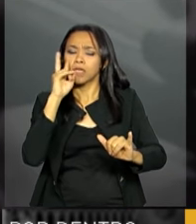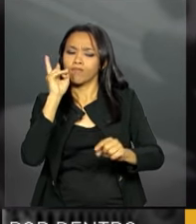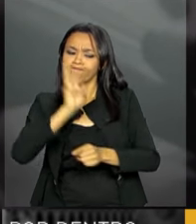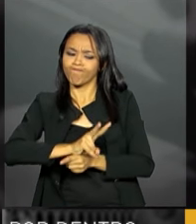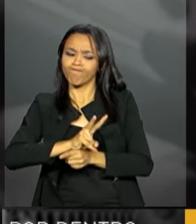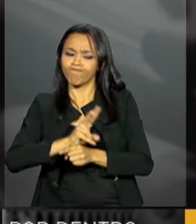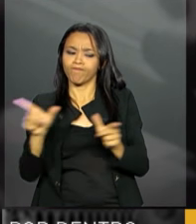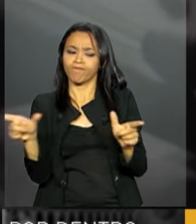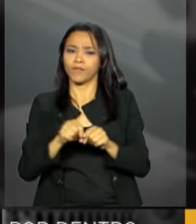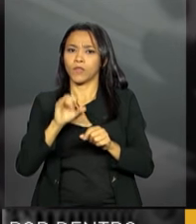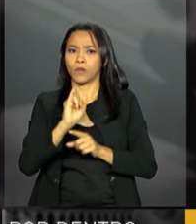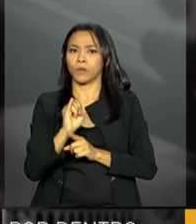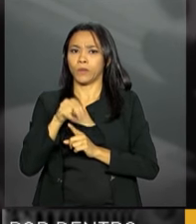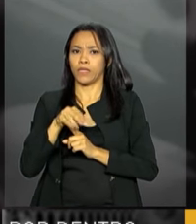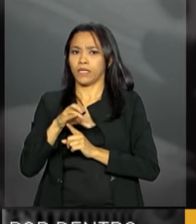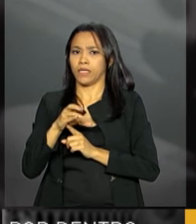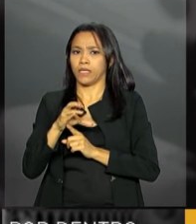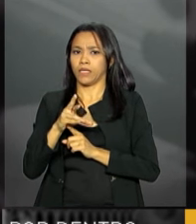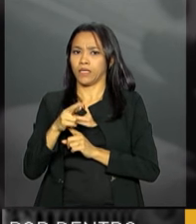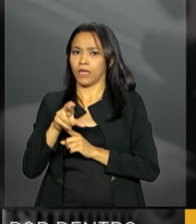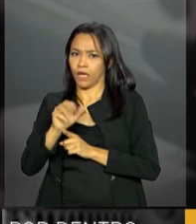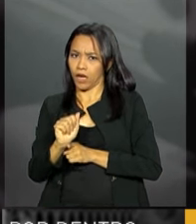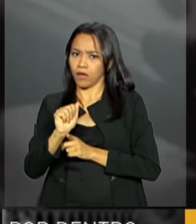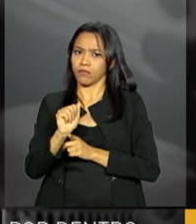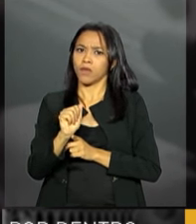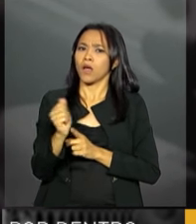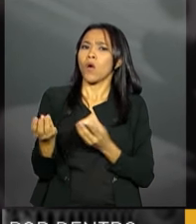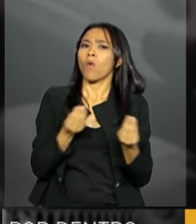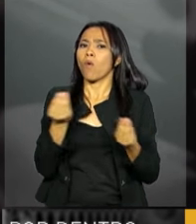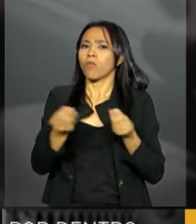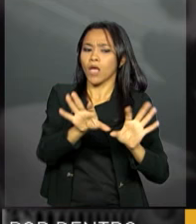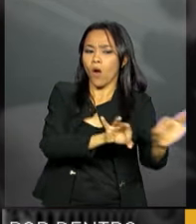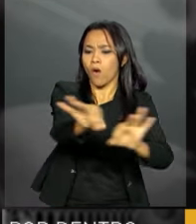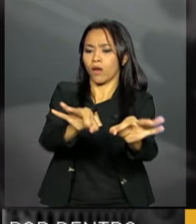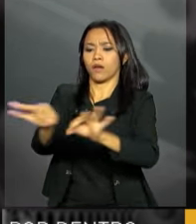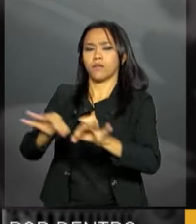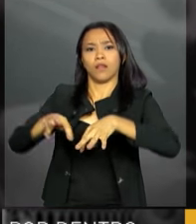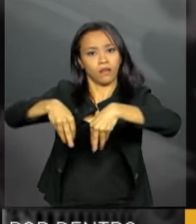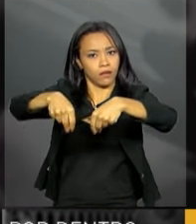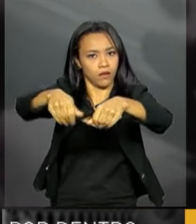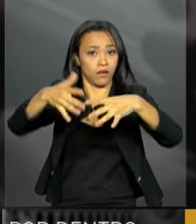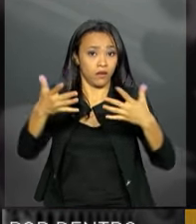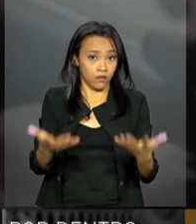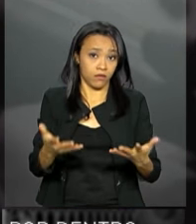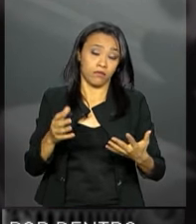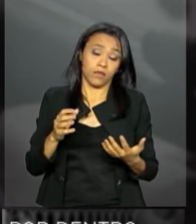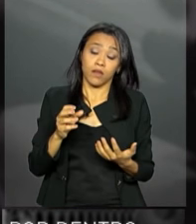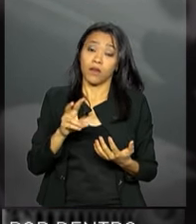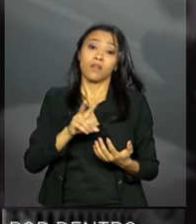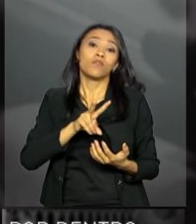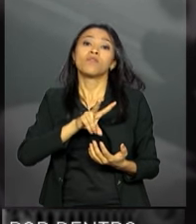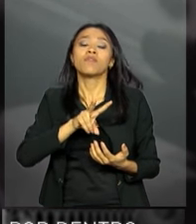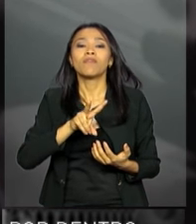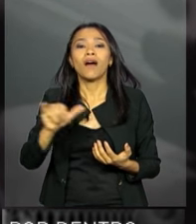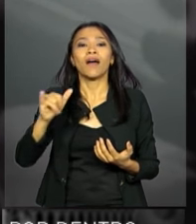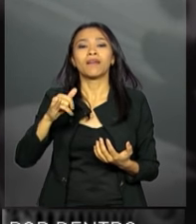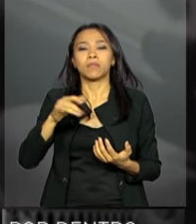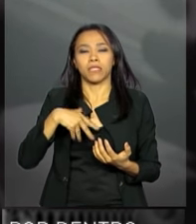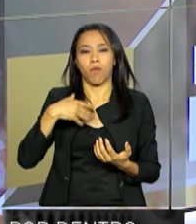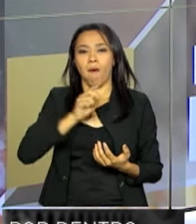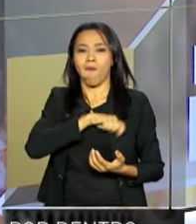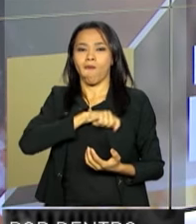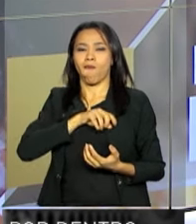INCRA a concentração, a reconcentração de terras. Então, de forma nenhuma, será regularizada a situação de